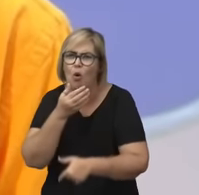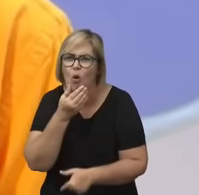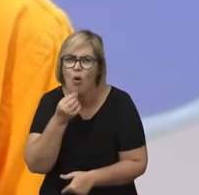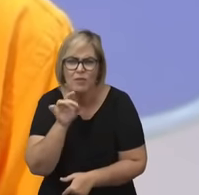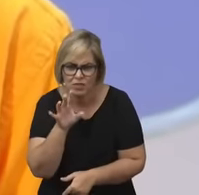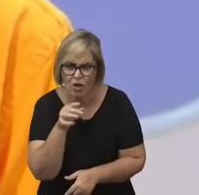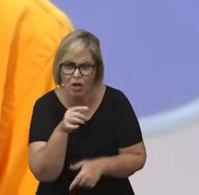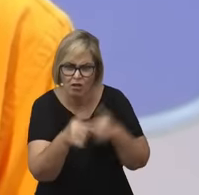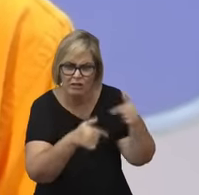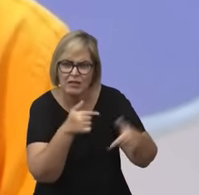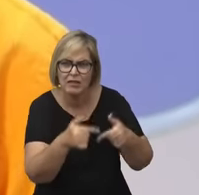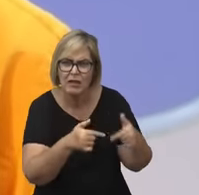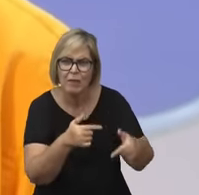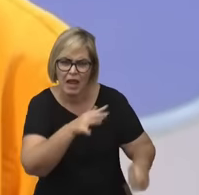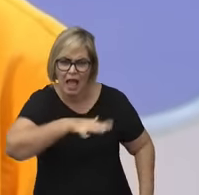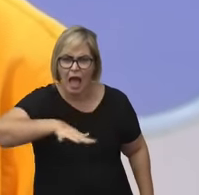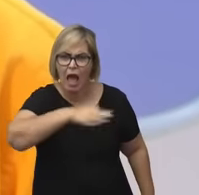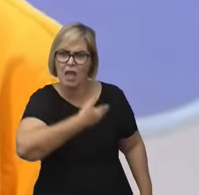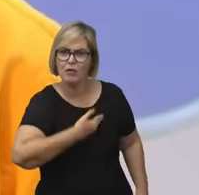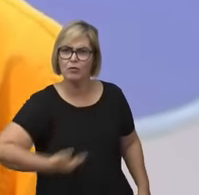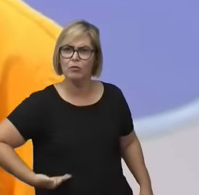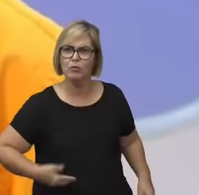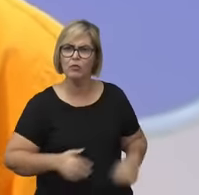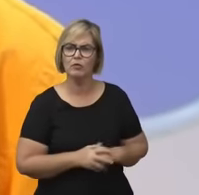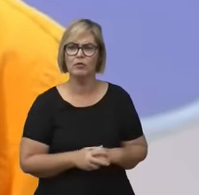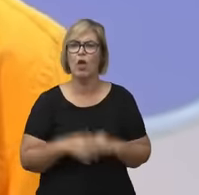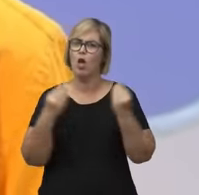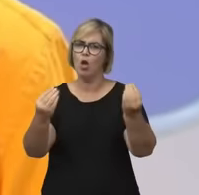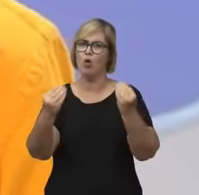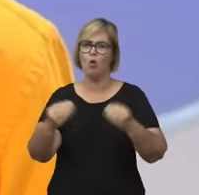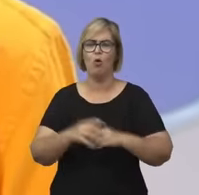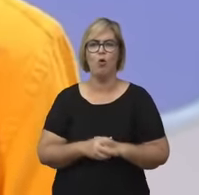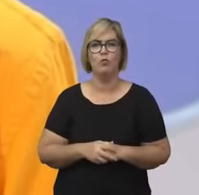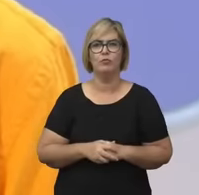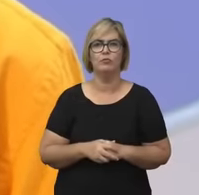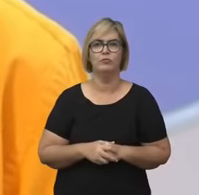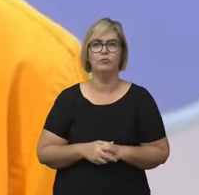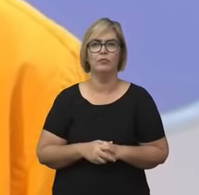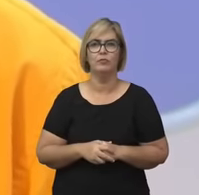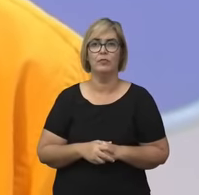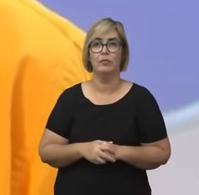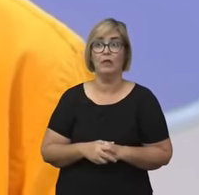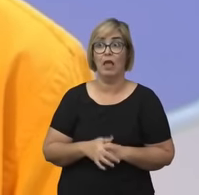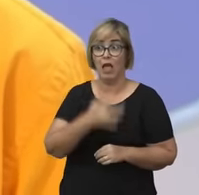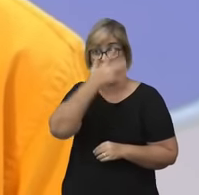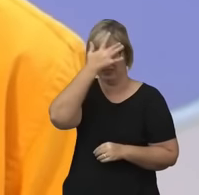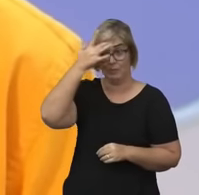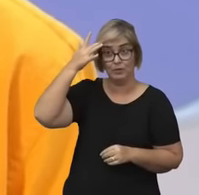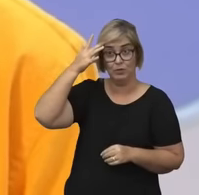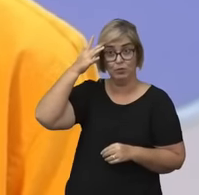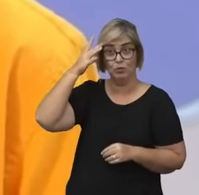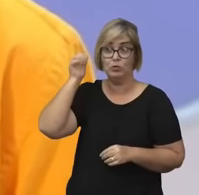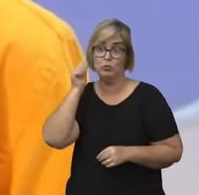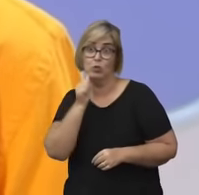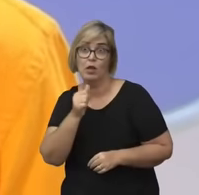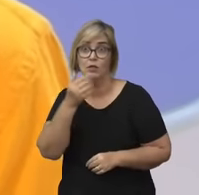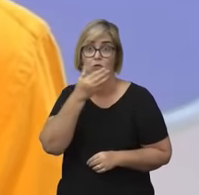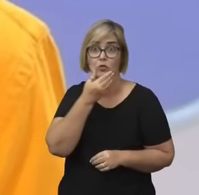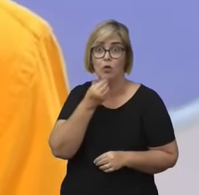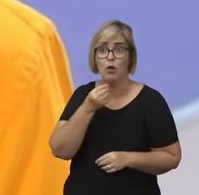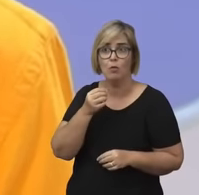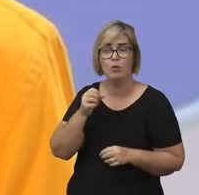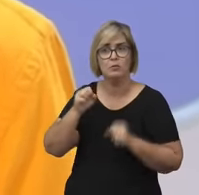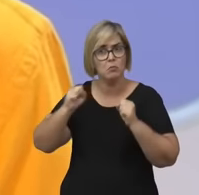virtude e a felicidade são tão indispensáveis na vida privada como na pública, e a ciência é um meio